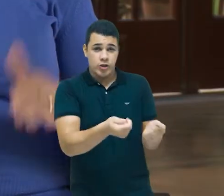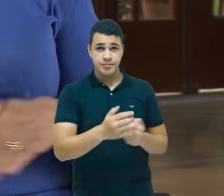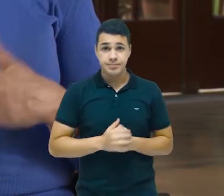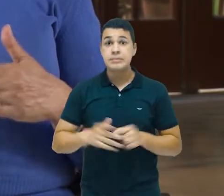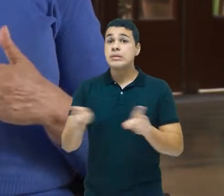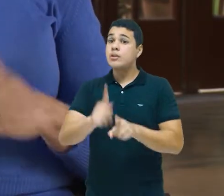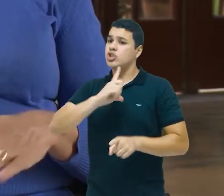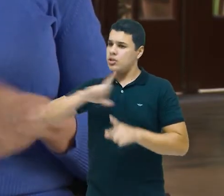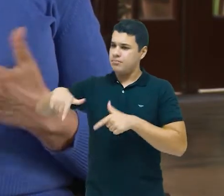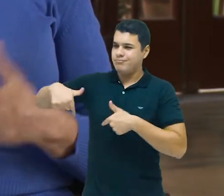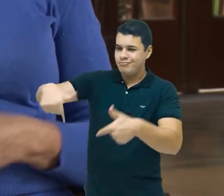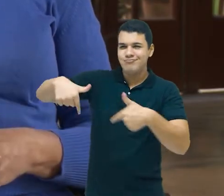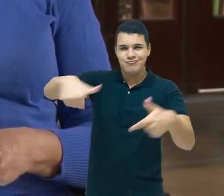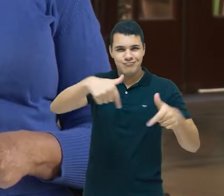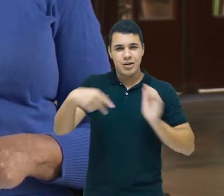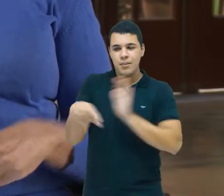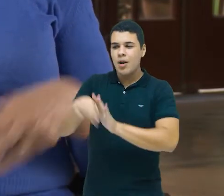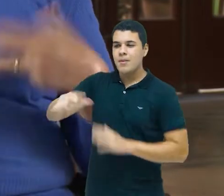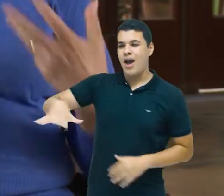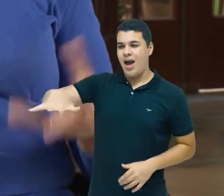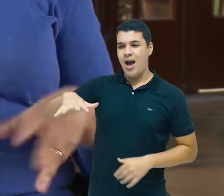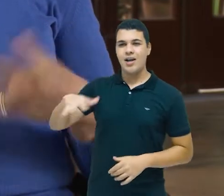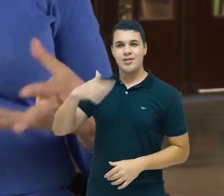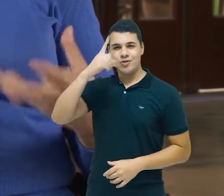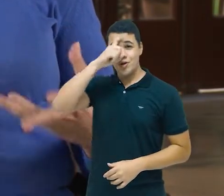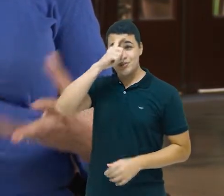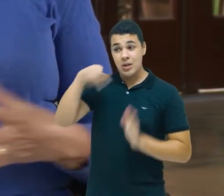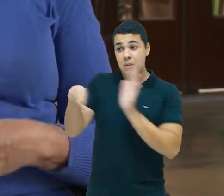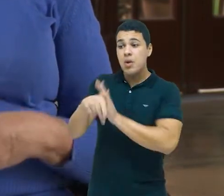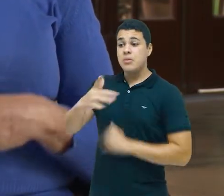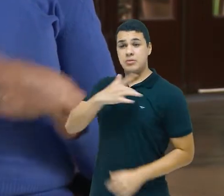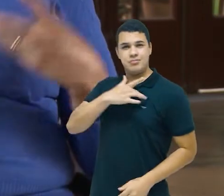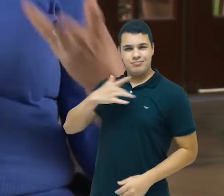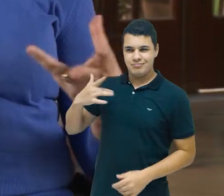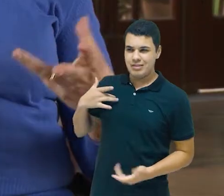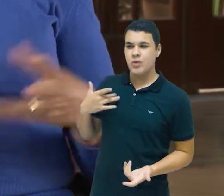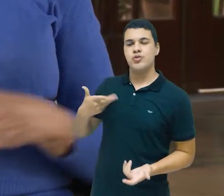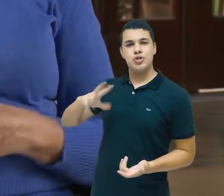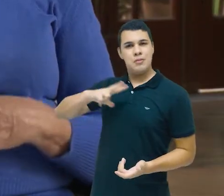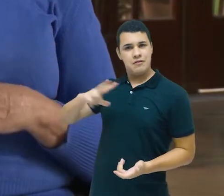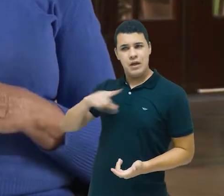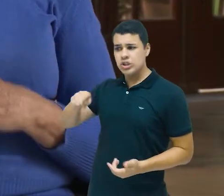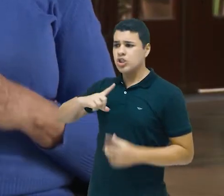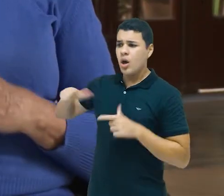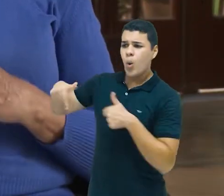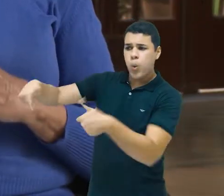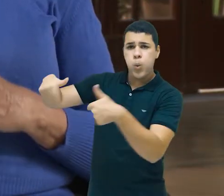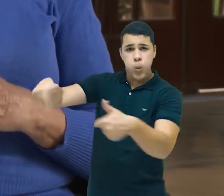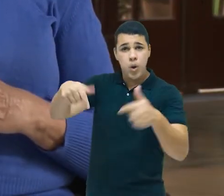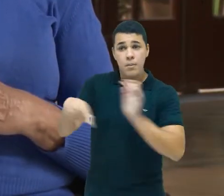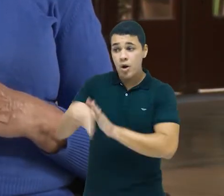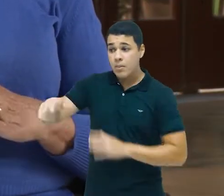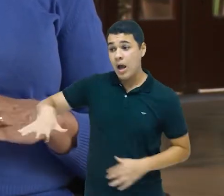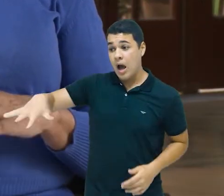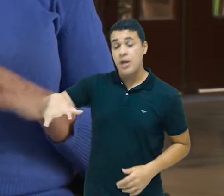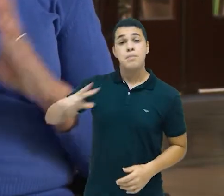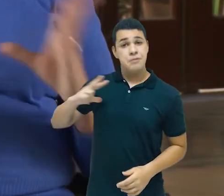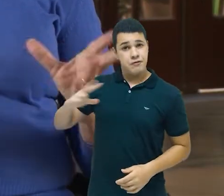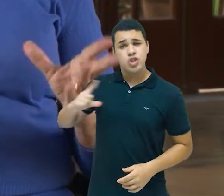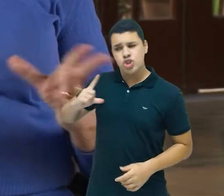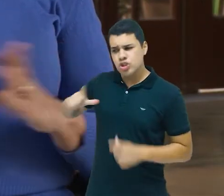iniciativas privadas, principalmente iniciativas da medicina privada. Iniciativas da medicina privada liberal.